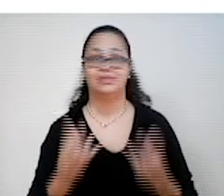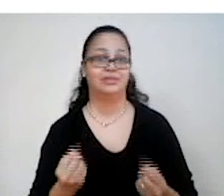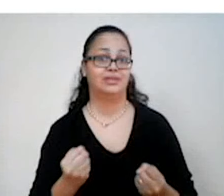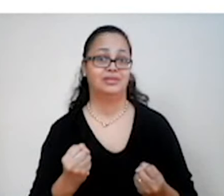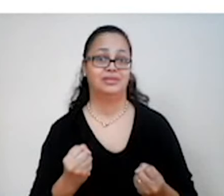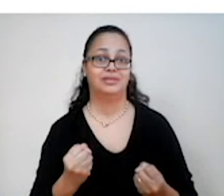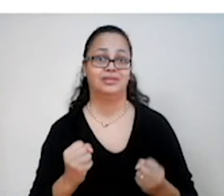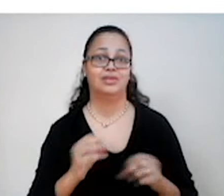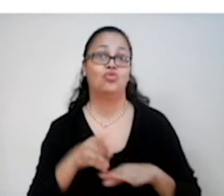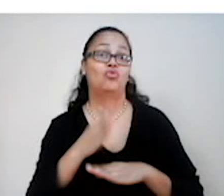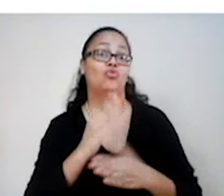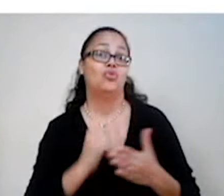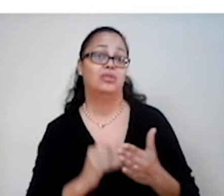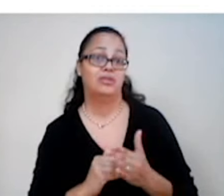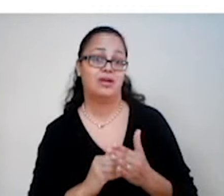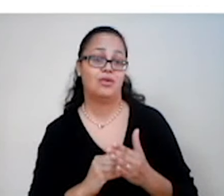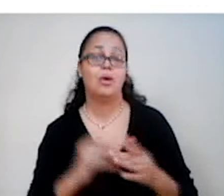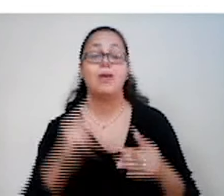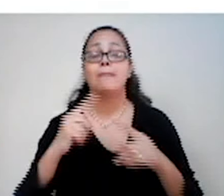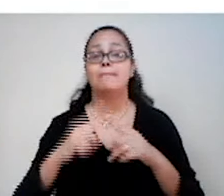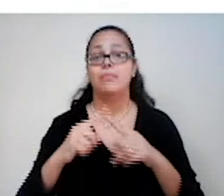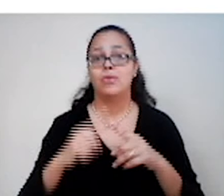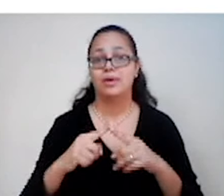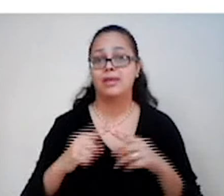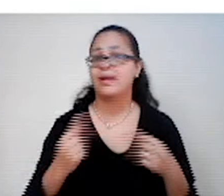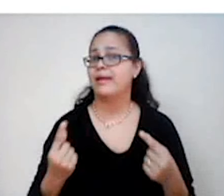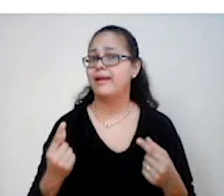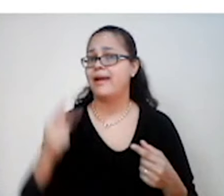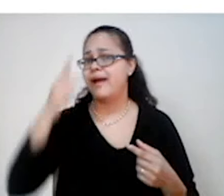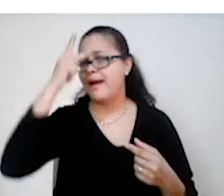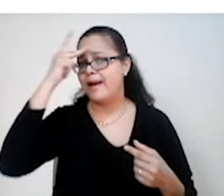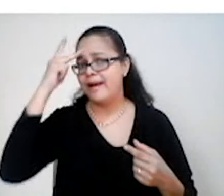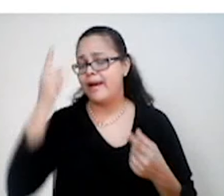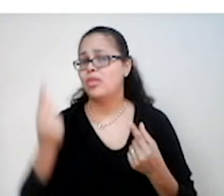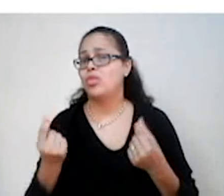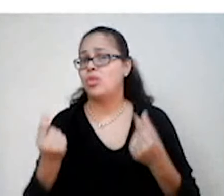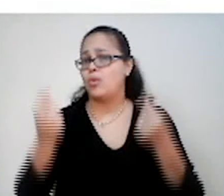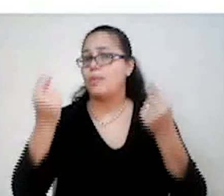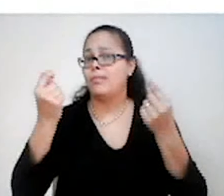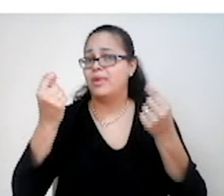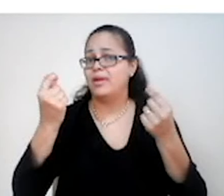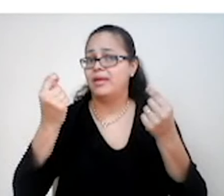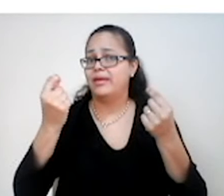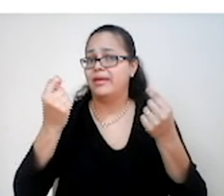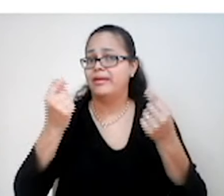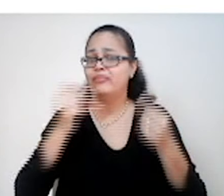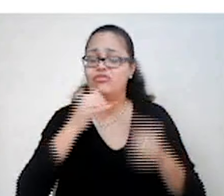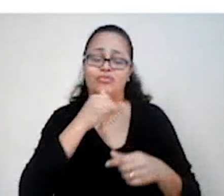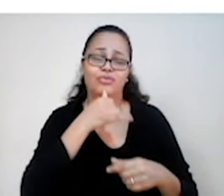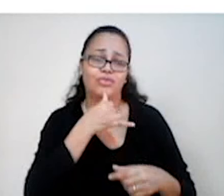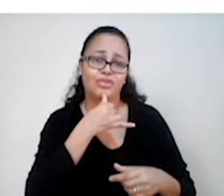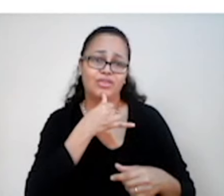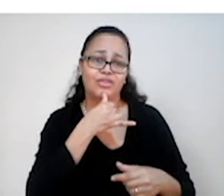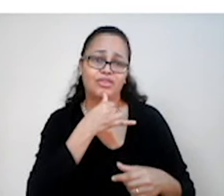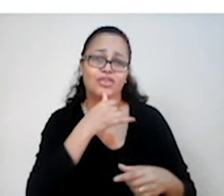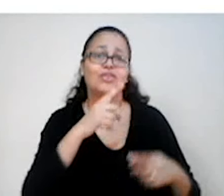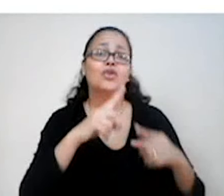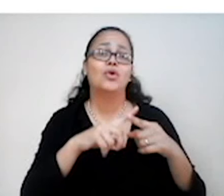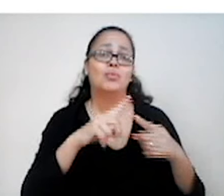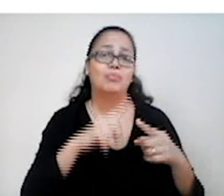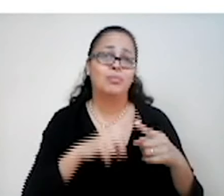nobreza estava ressentida, né? Estava chateada com a fuga dos servos, né? Que estavam saindo